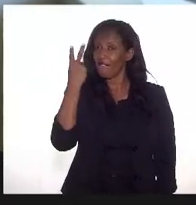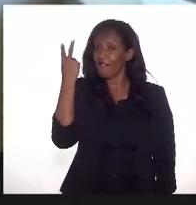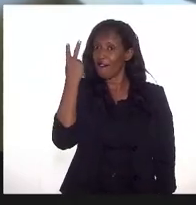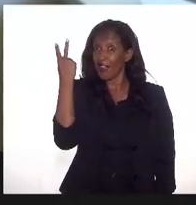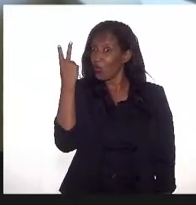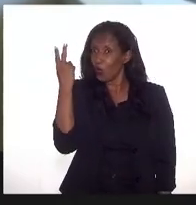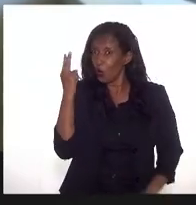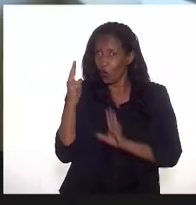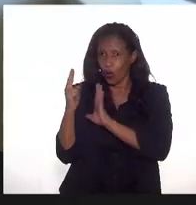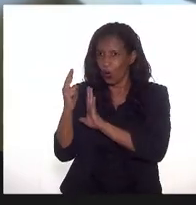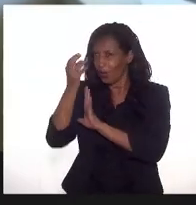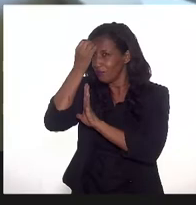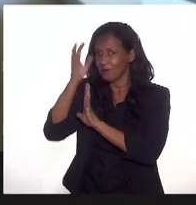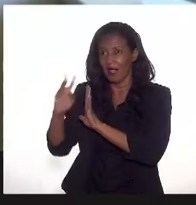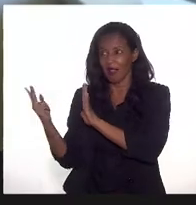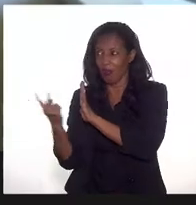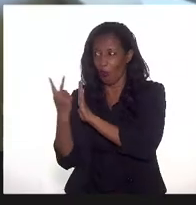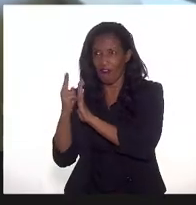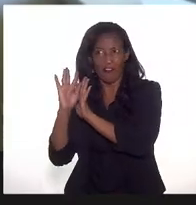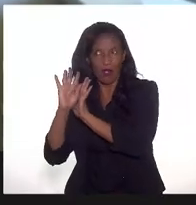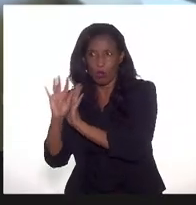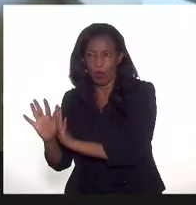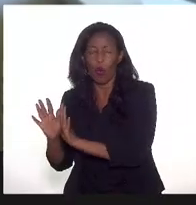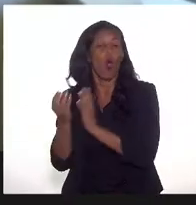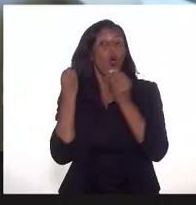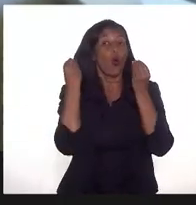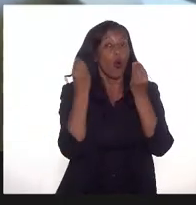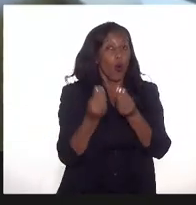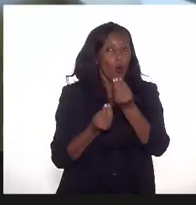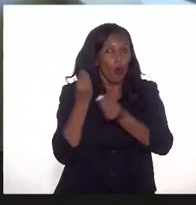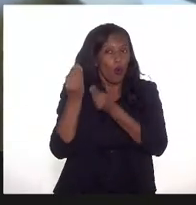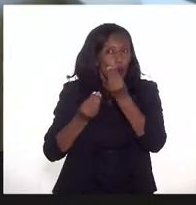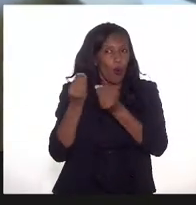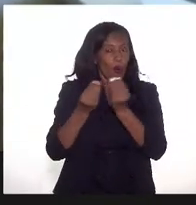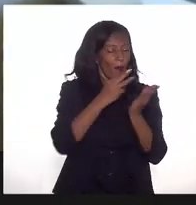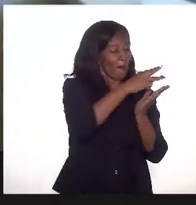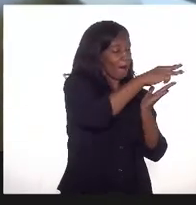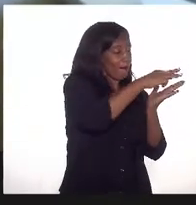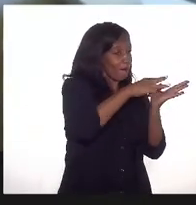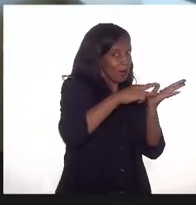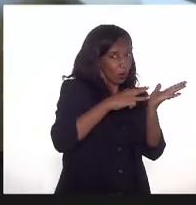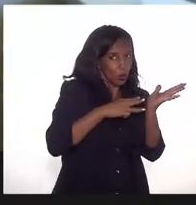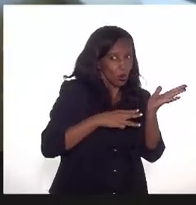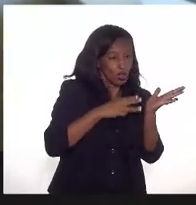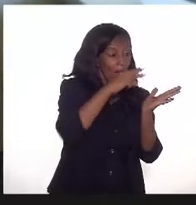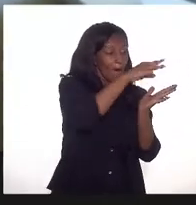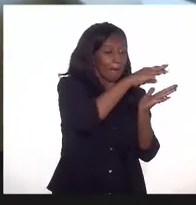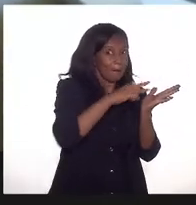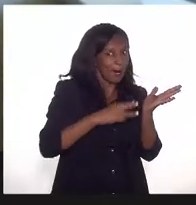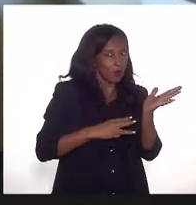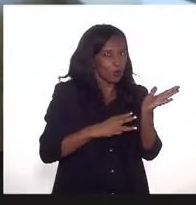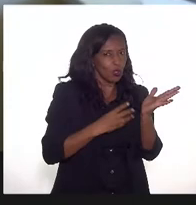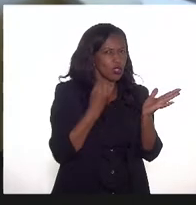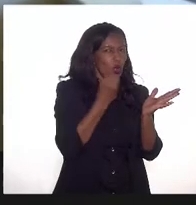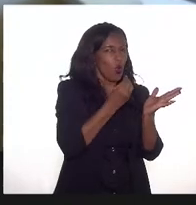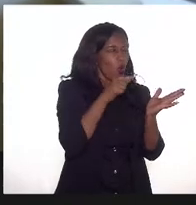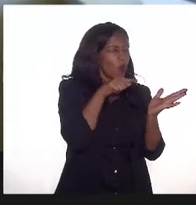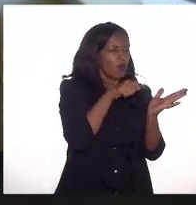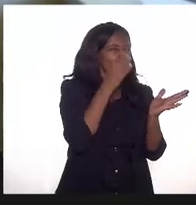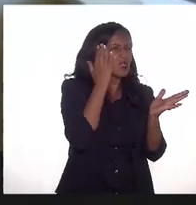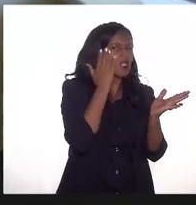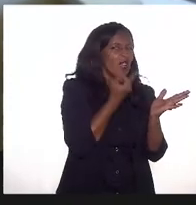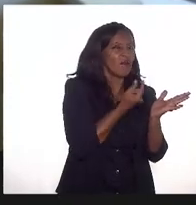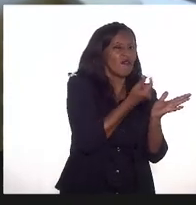metodologia que calcula o preço, que considera o gás como se fosse uma